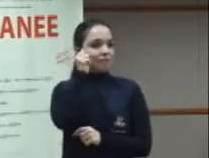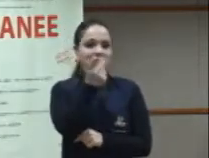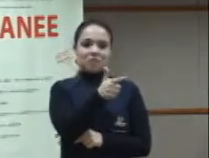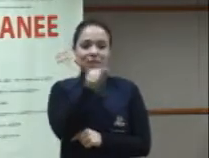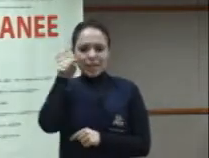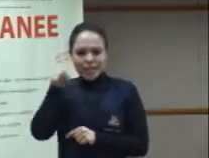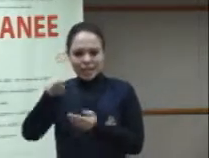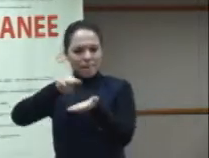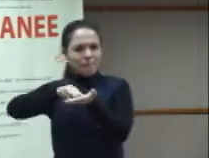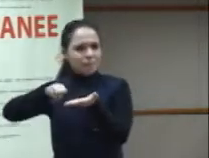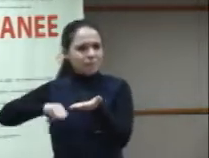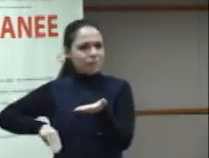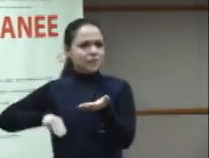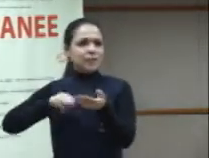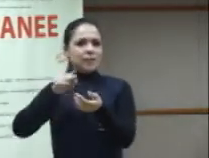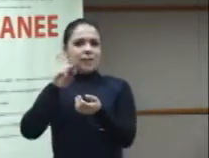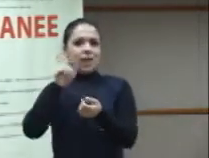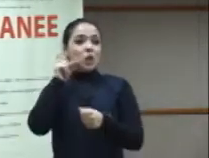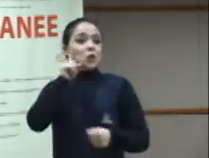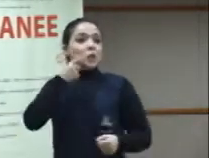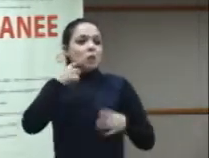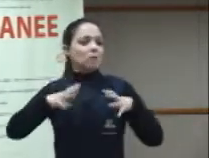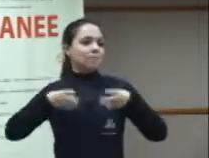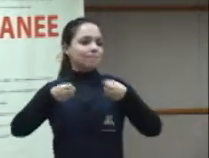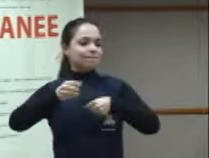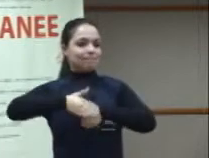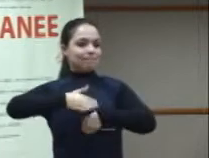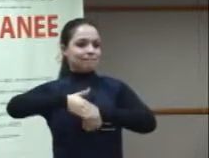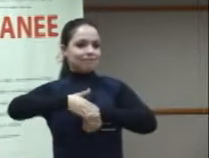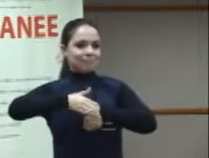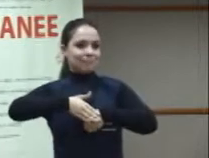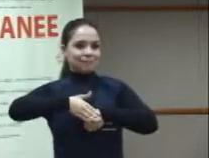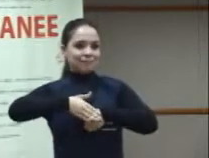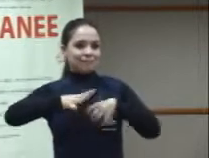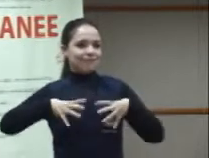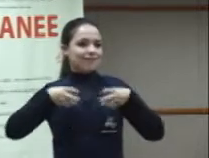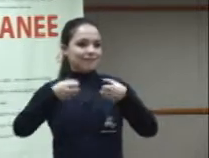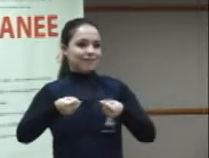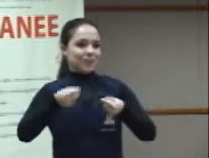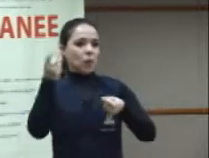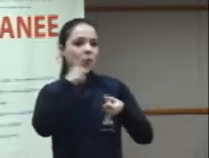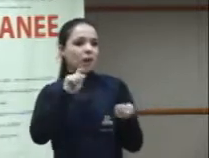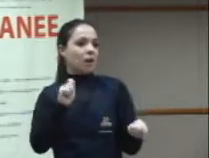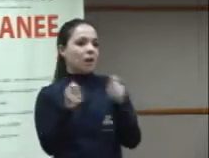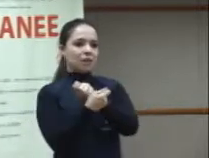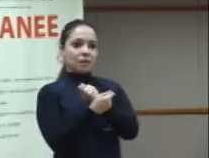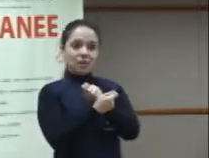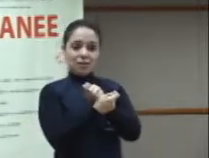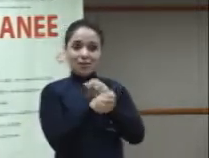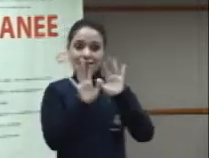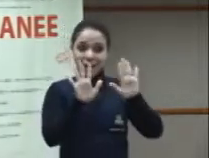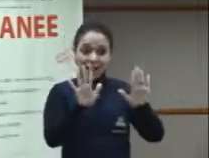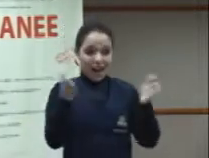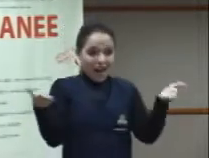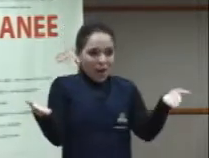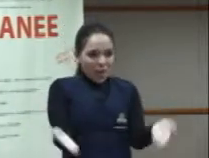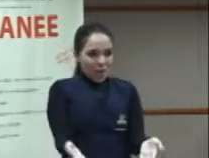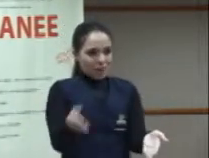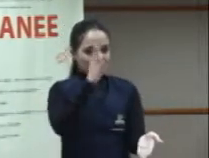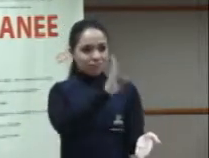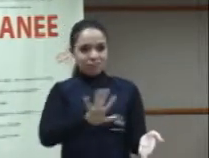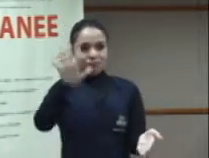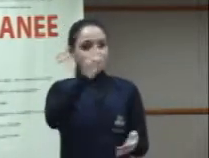metodologias, pedagogias, e o surdo é que tinha que se adaptar a esse sistema. Tanto que nós não temos ainda no Brasil uma